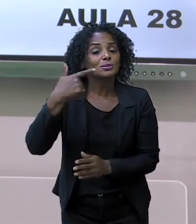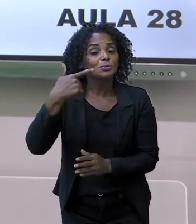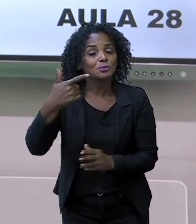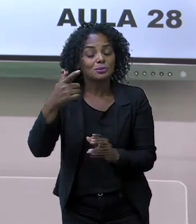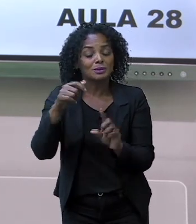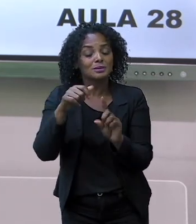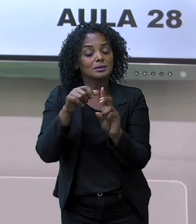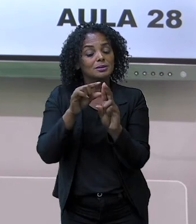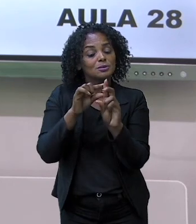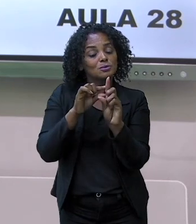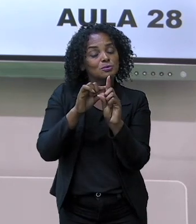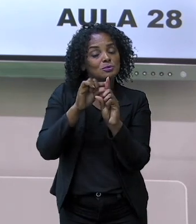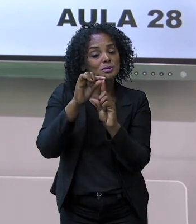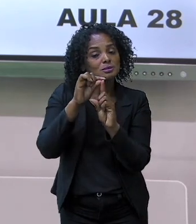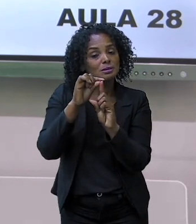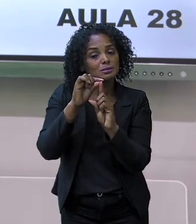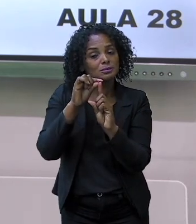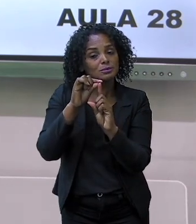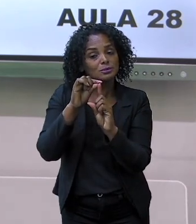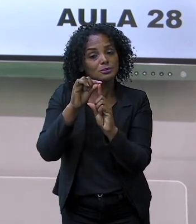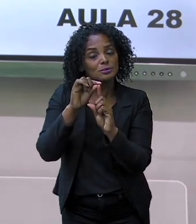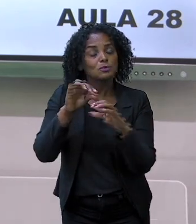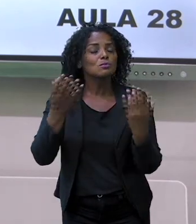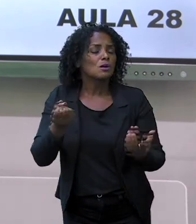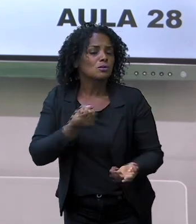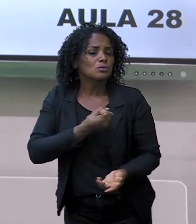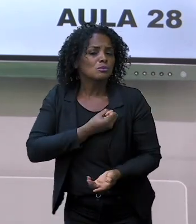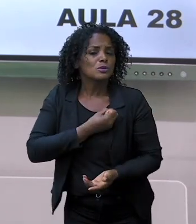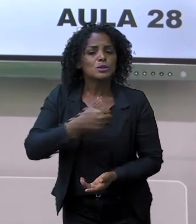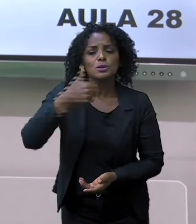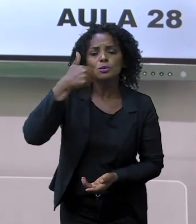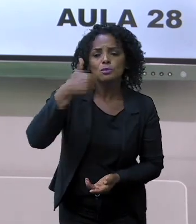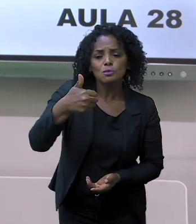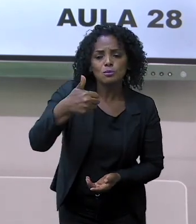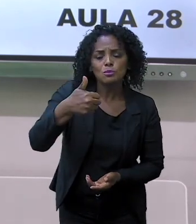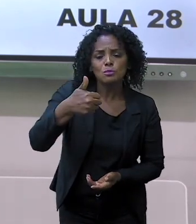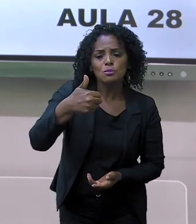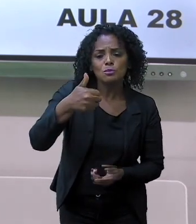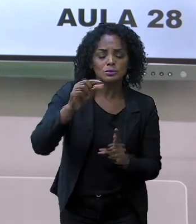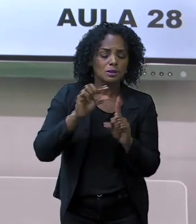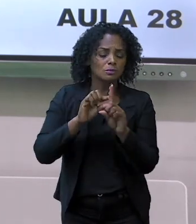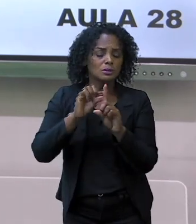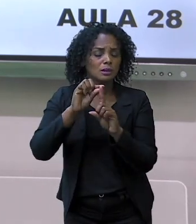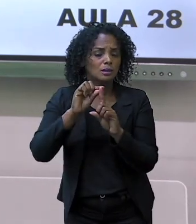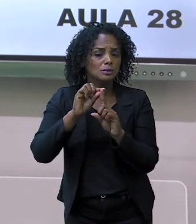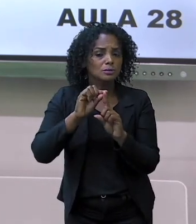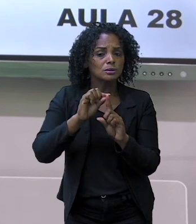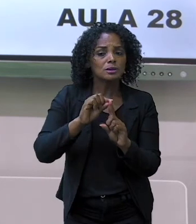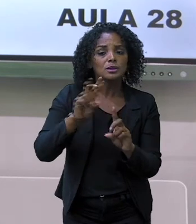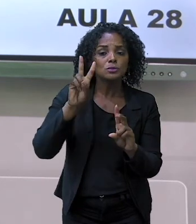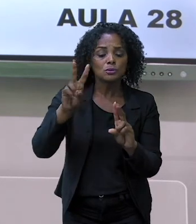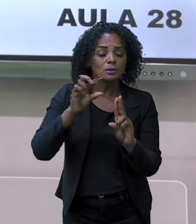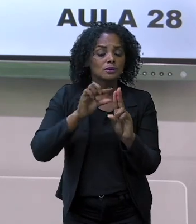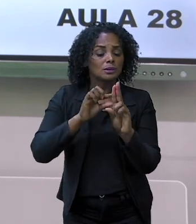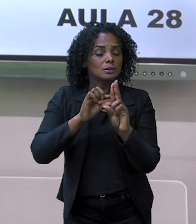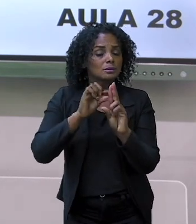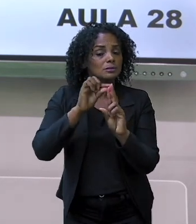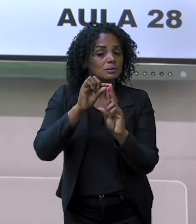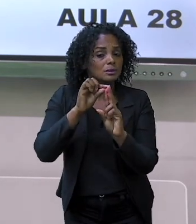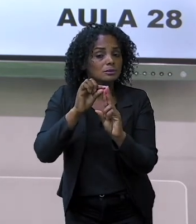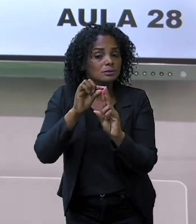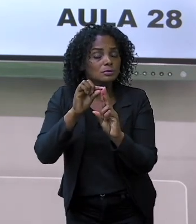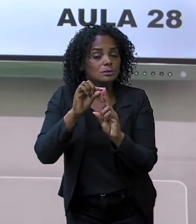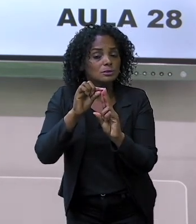representar? O um na dezena e o dois nas unidades. Porque você tem